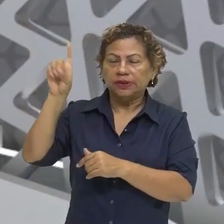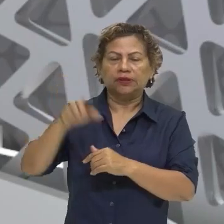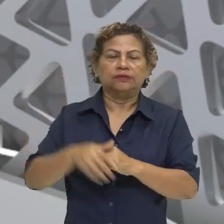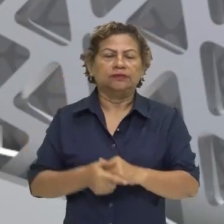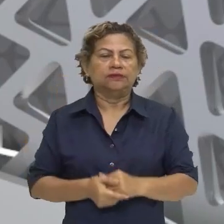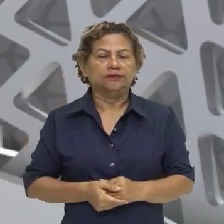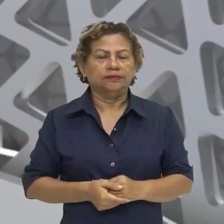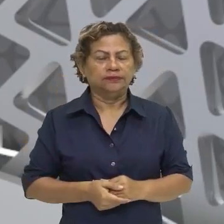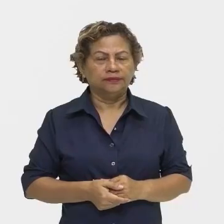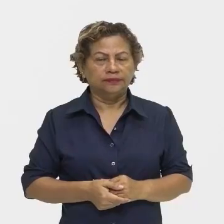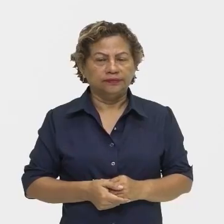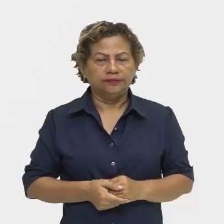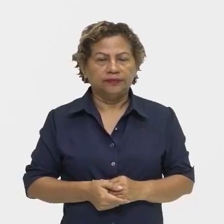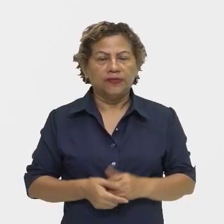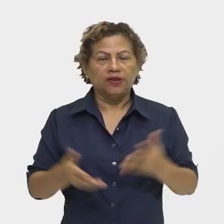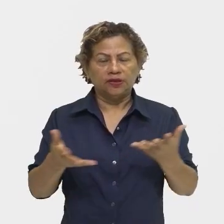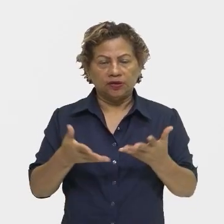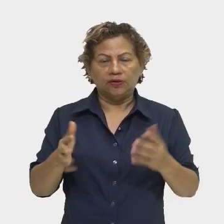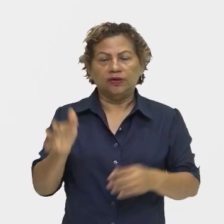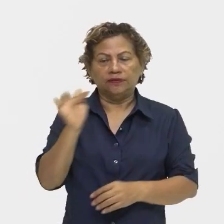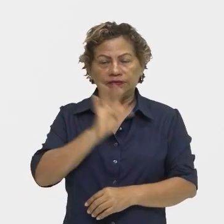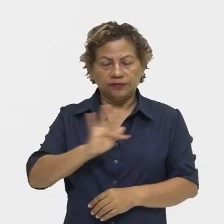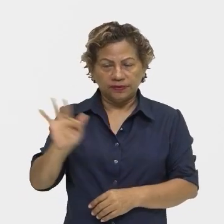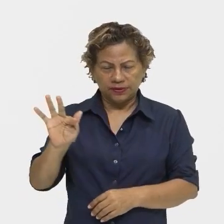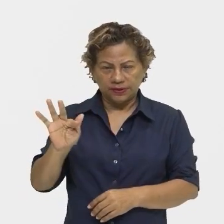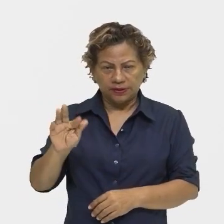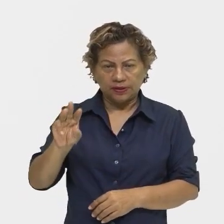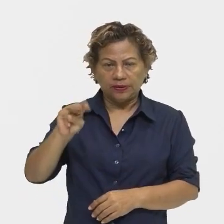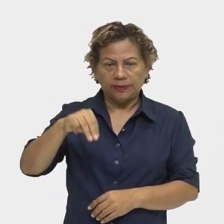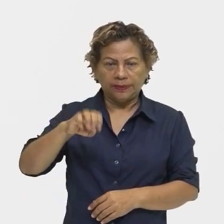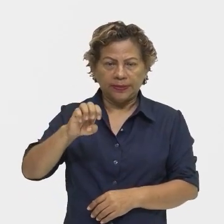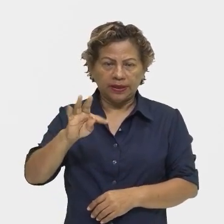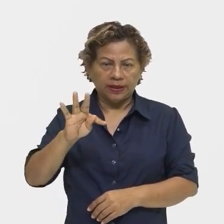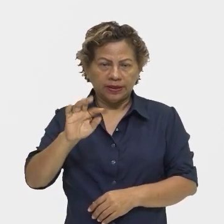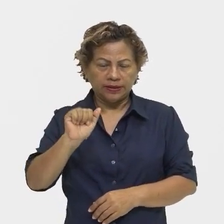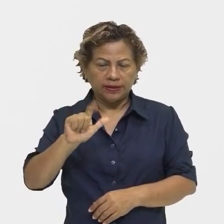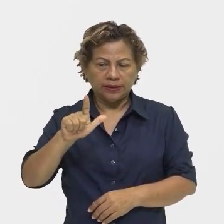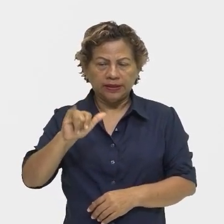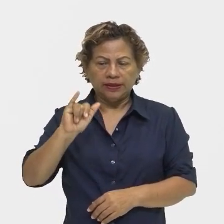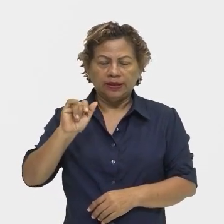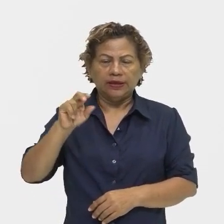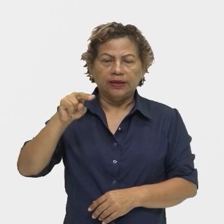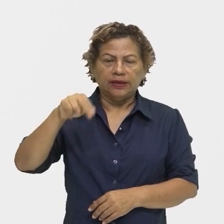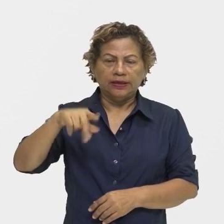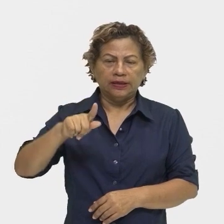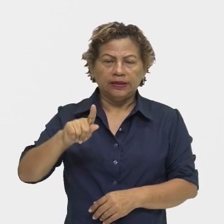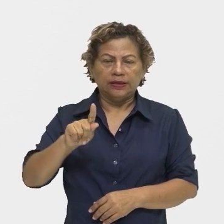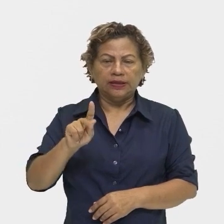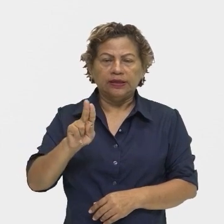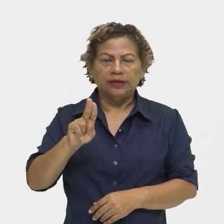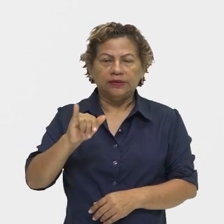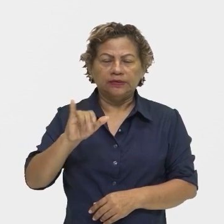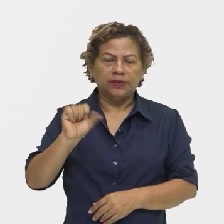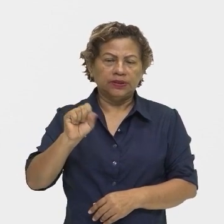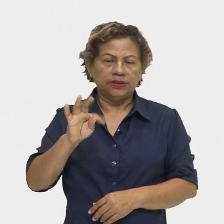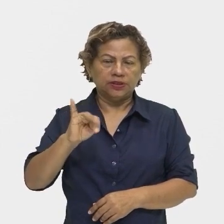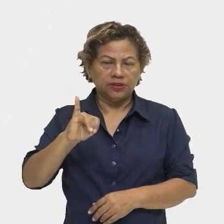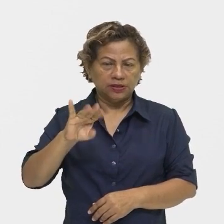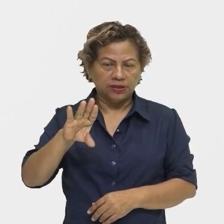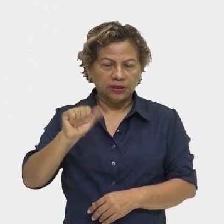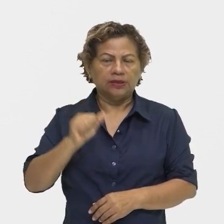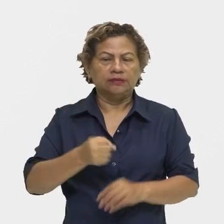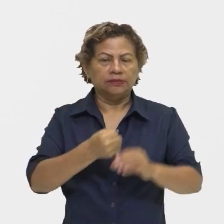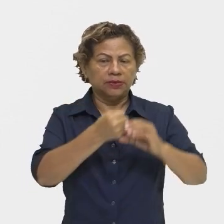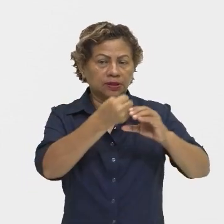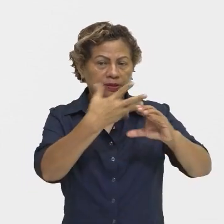E aí, eu temos a função metalinguística, que é ênfase no código. E a função metalinguística, é caracterizada pelo